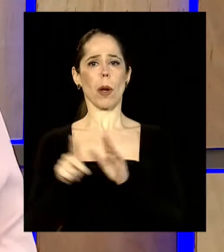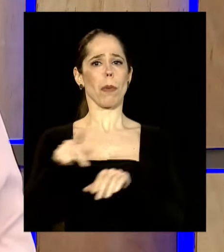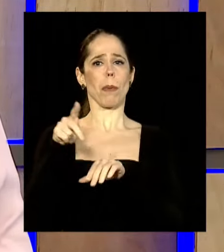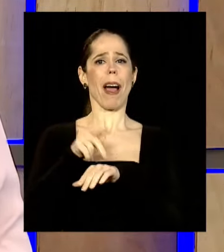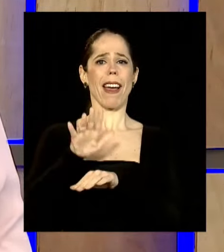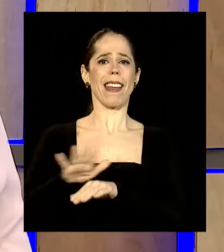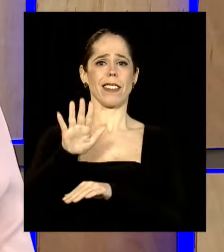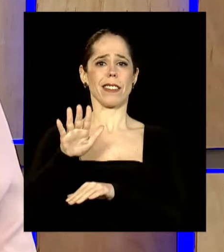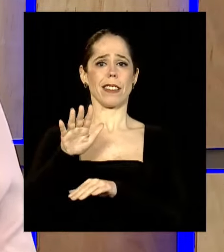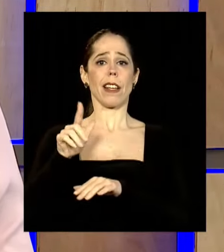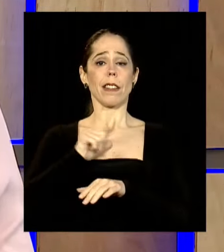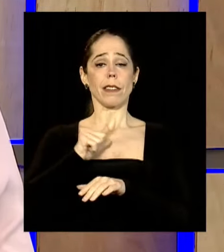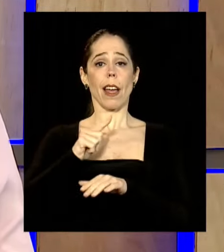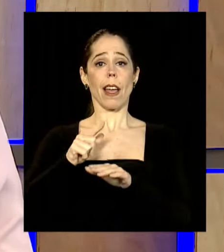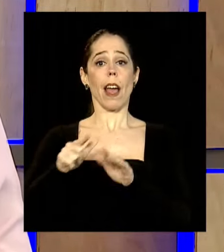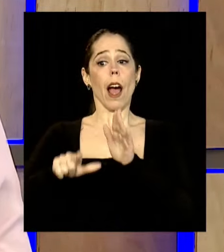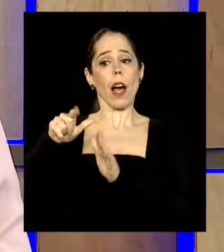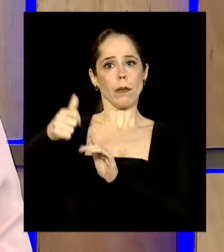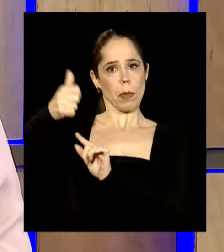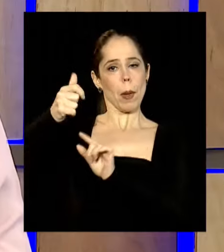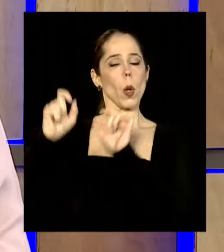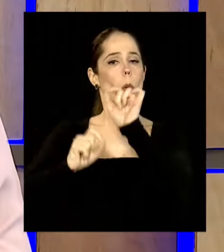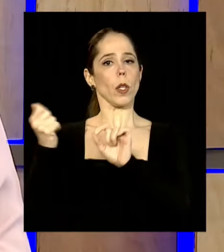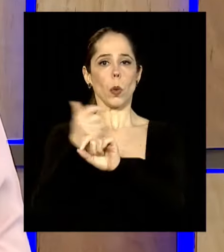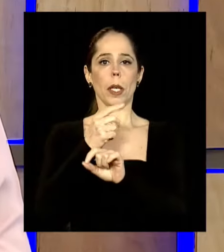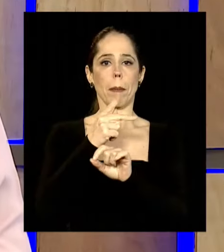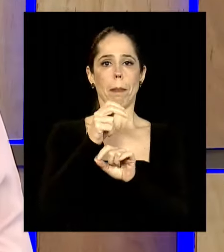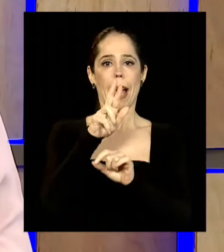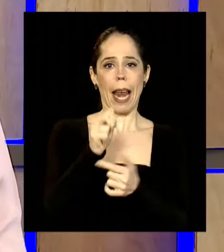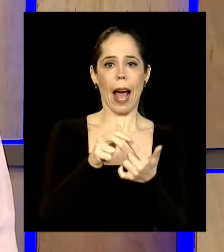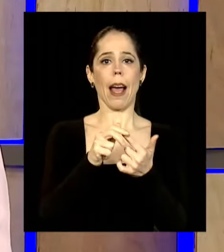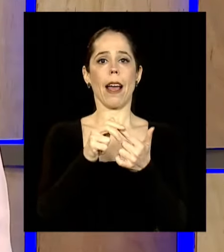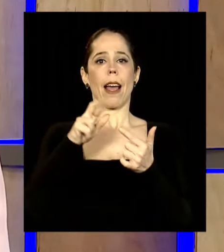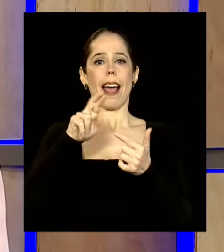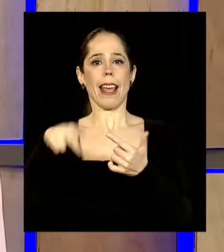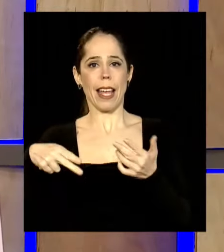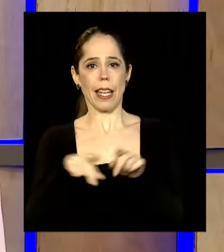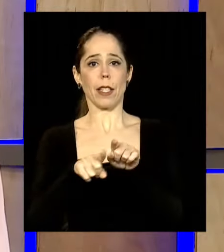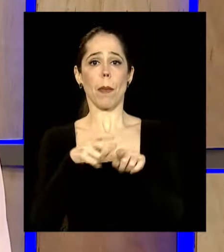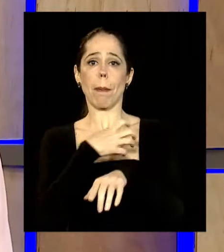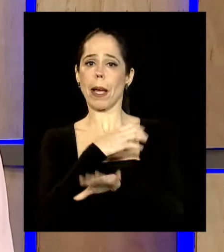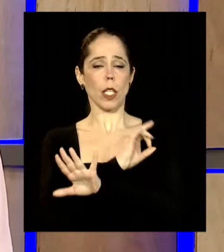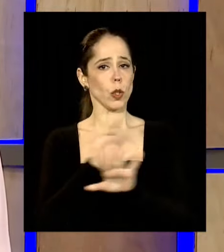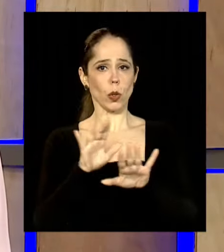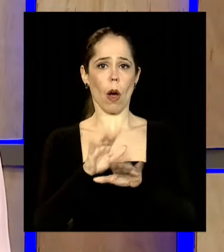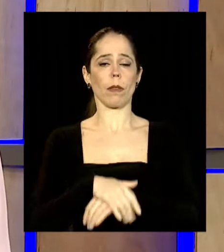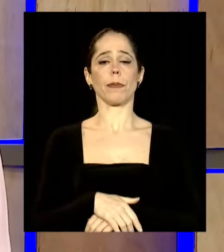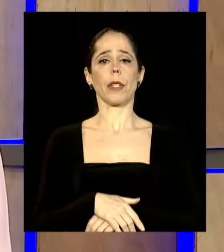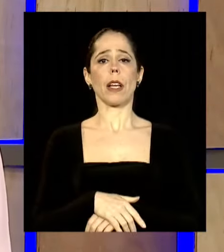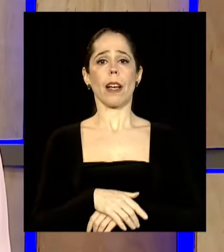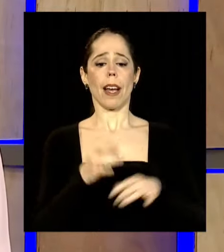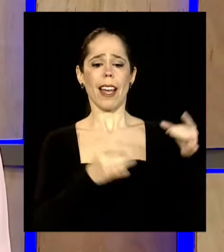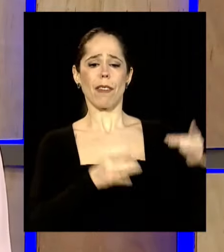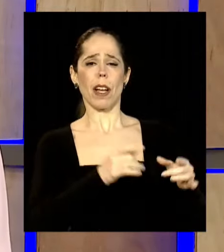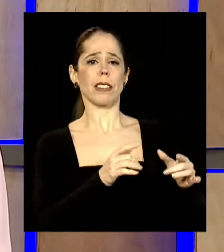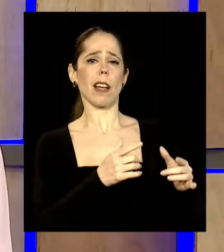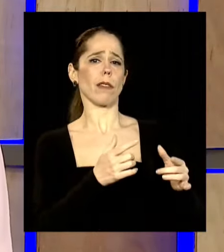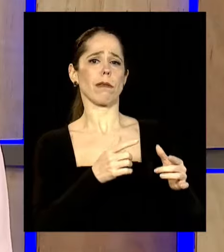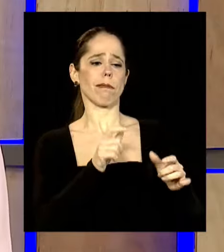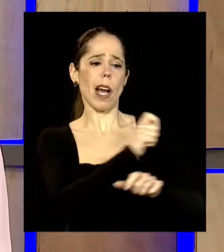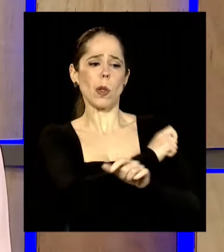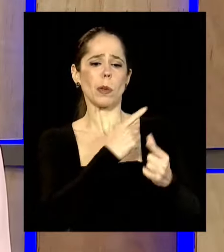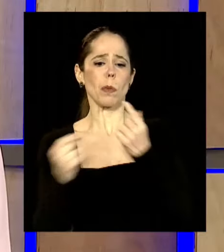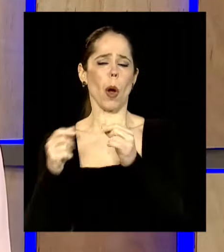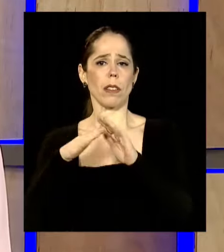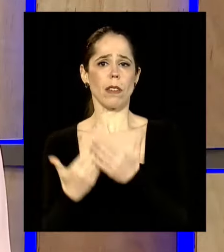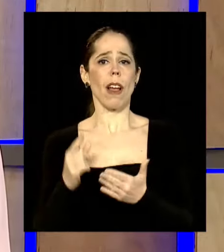na frente apenas do Pará, Rio Grande do Norte e da Bahia. A evasão escolar aqui é de 10,7%, a